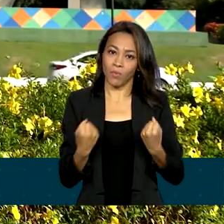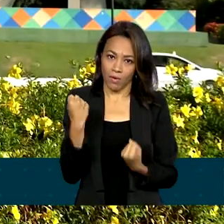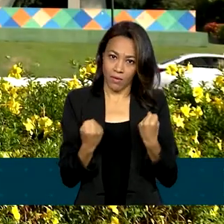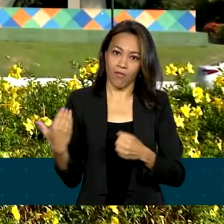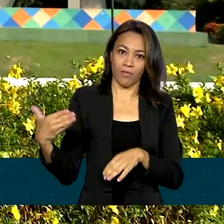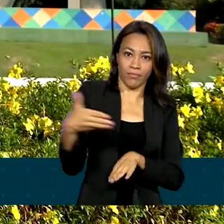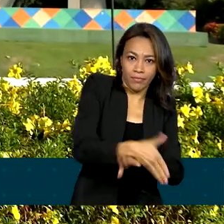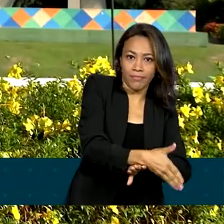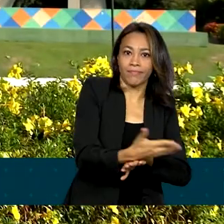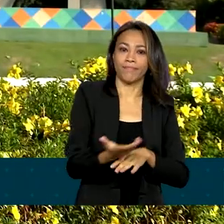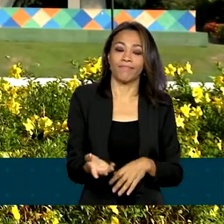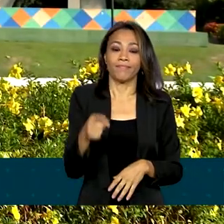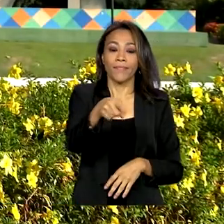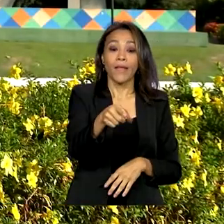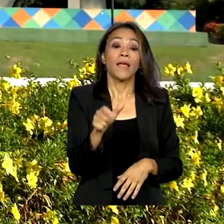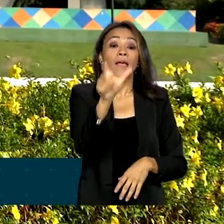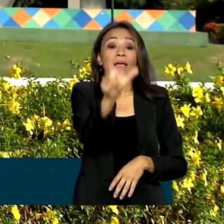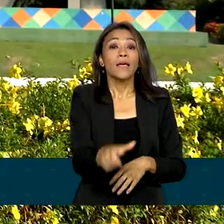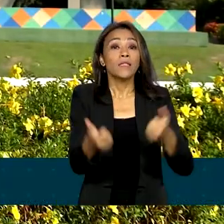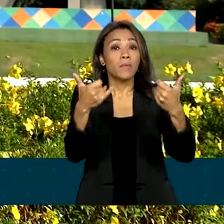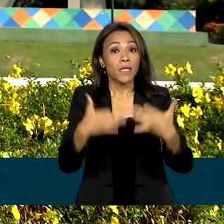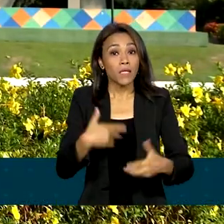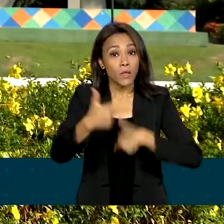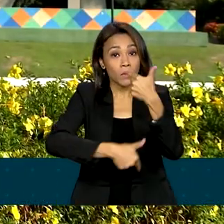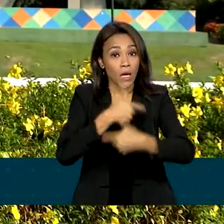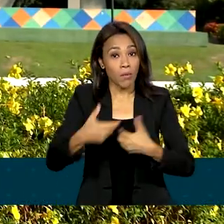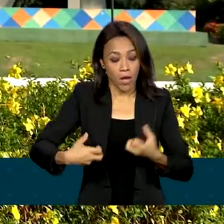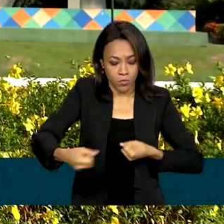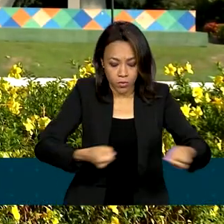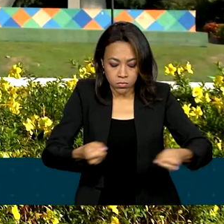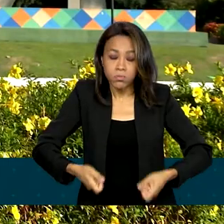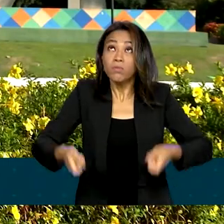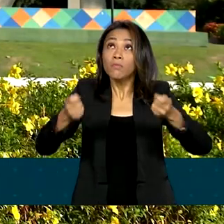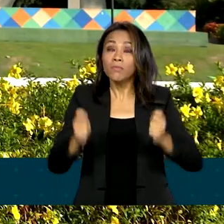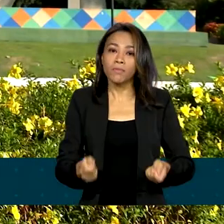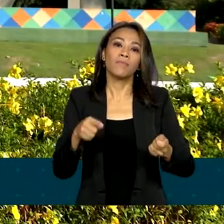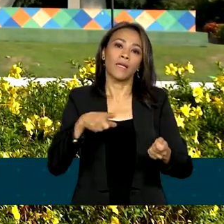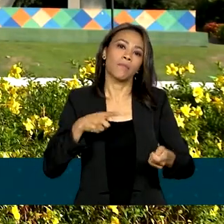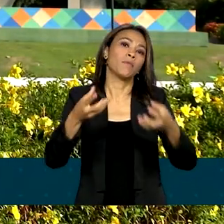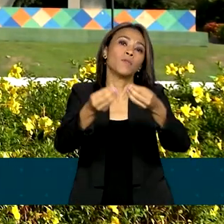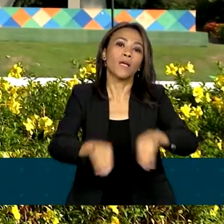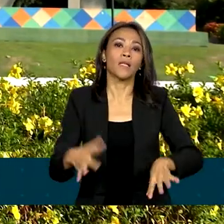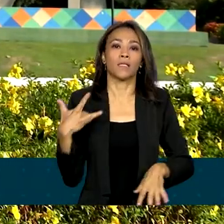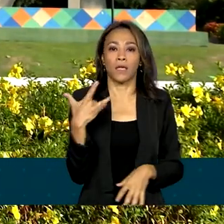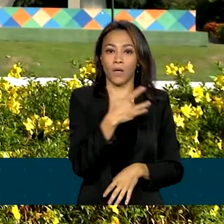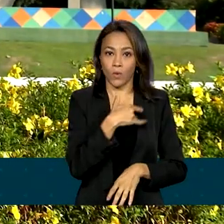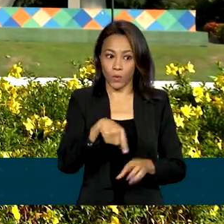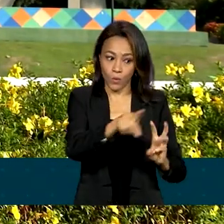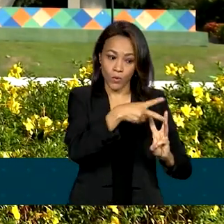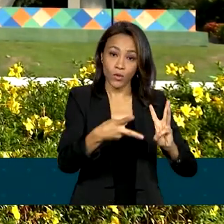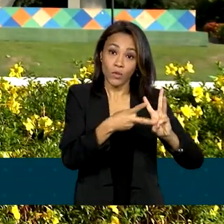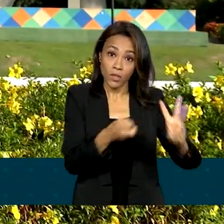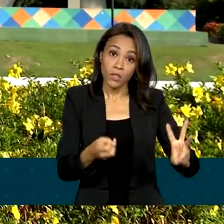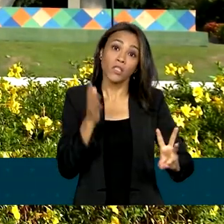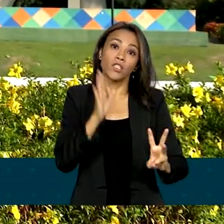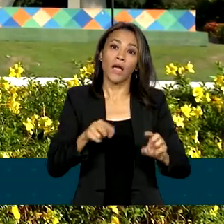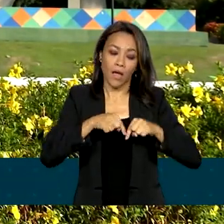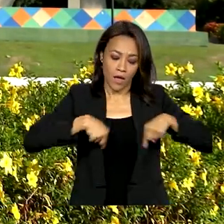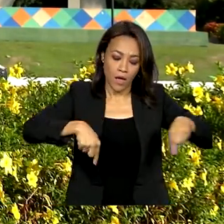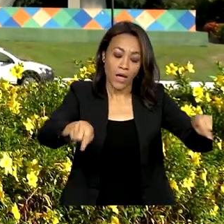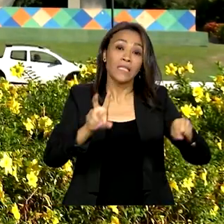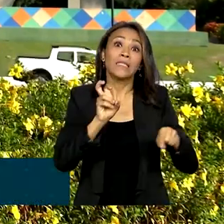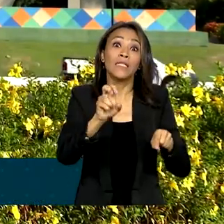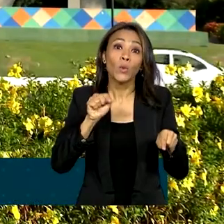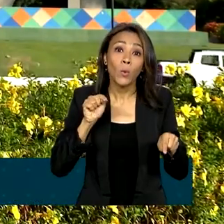O crescimento do garimpo tem afetado diretamente a saúde dos indígenas. Em 2022, foram registrados 5 mil hectares de